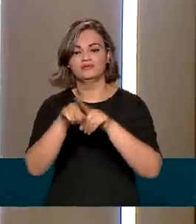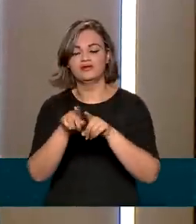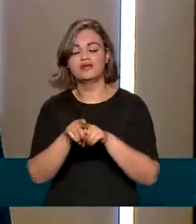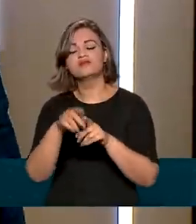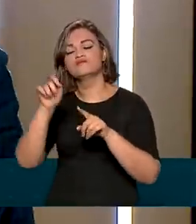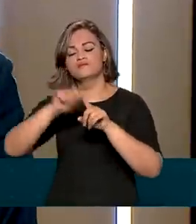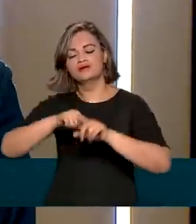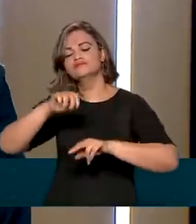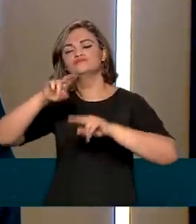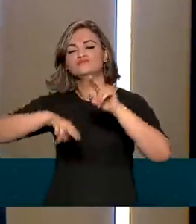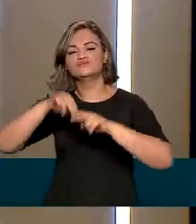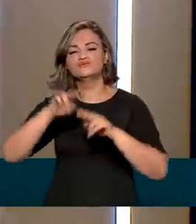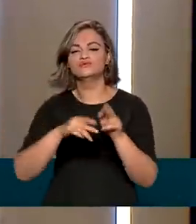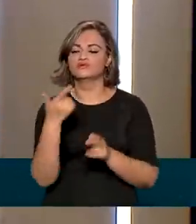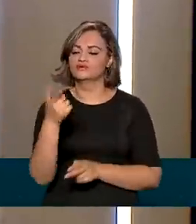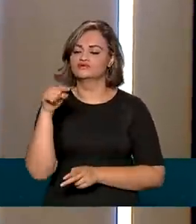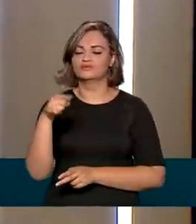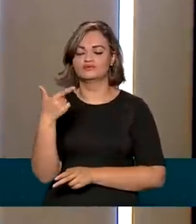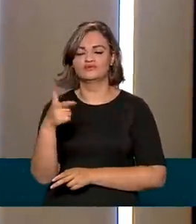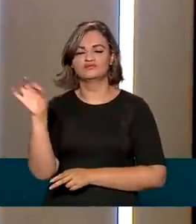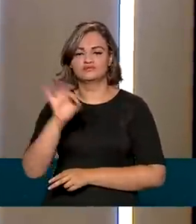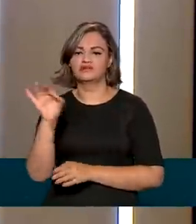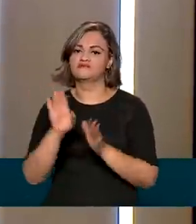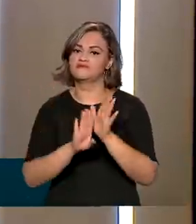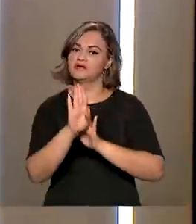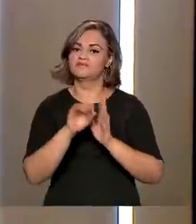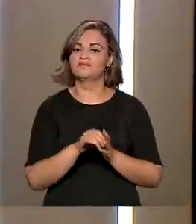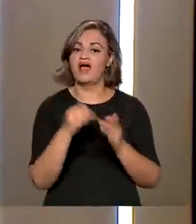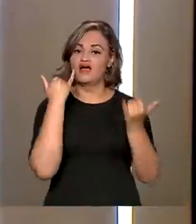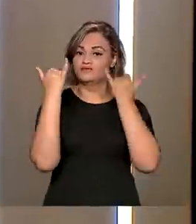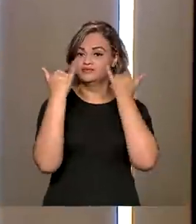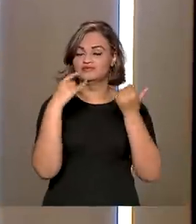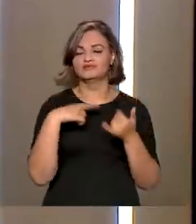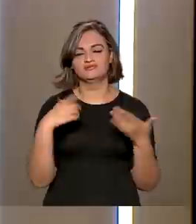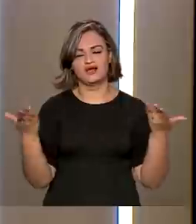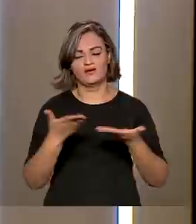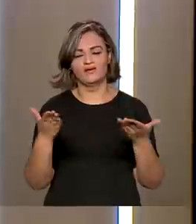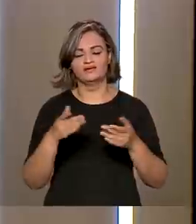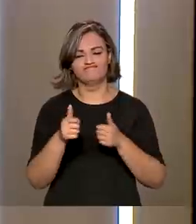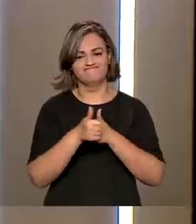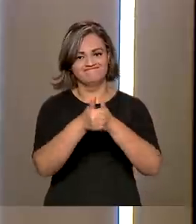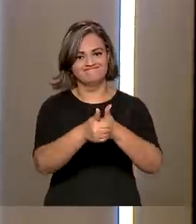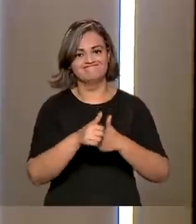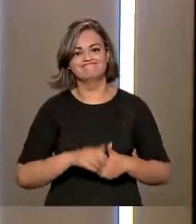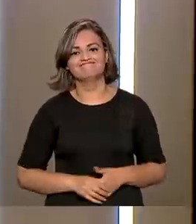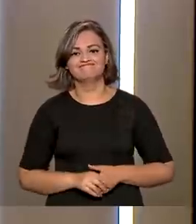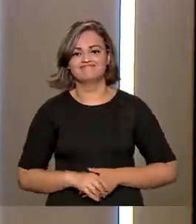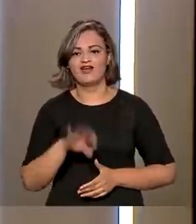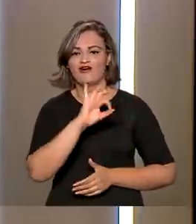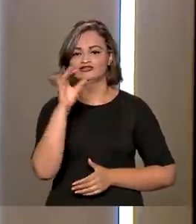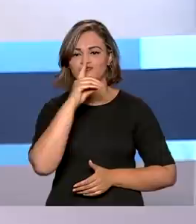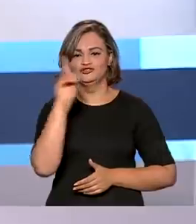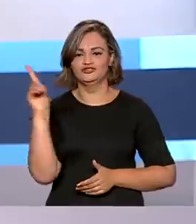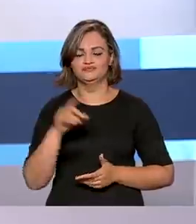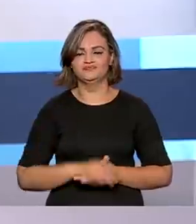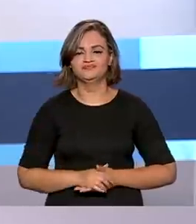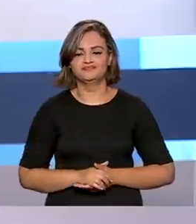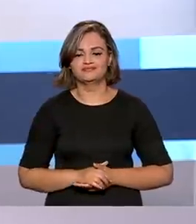em junho, foi 12,2% maior. Essa informação que nós tínhamos para hoje, continue conosco e tenha um ótimo dia.